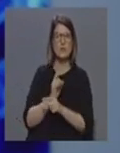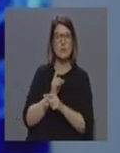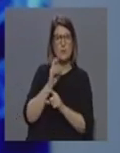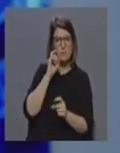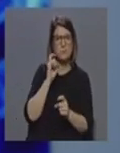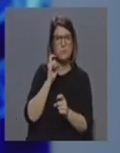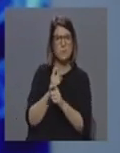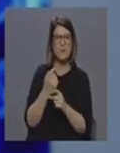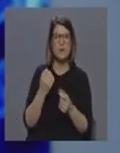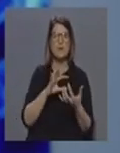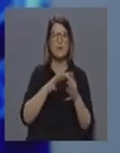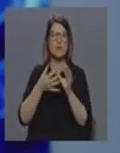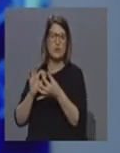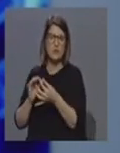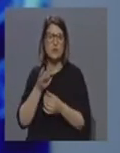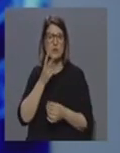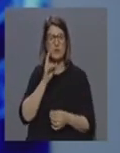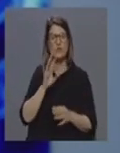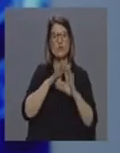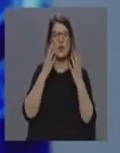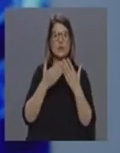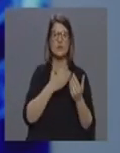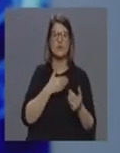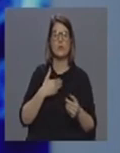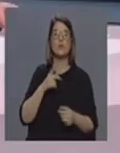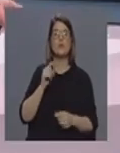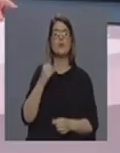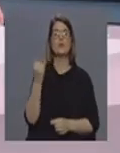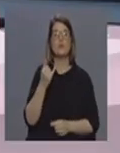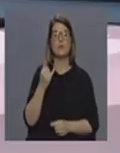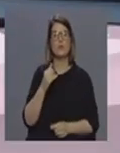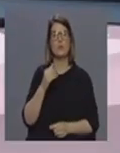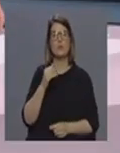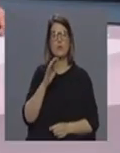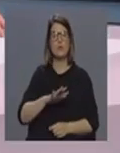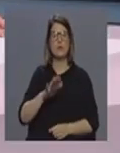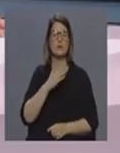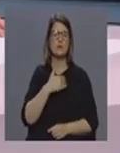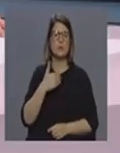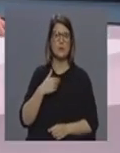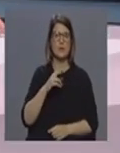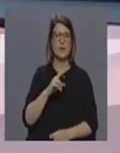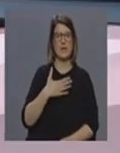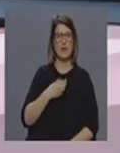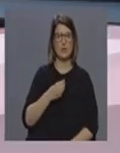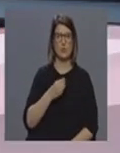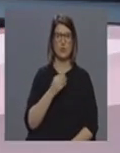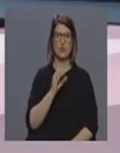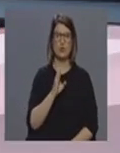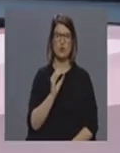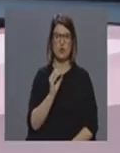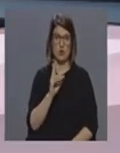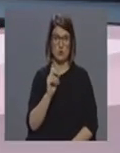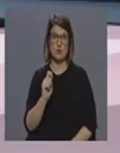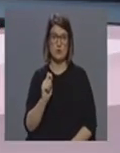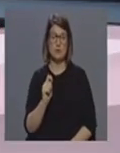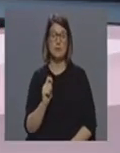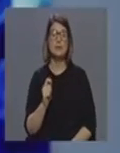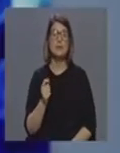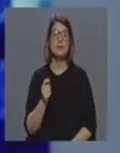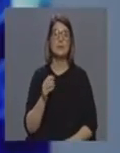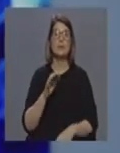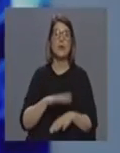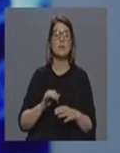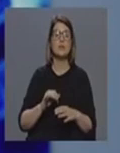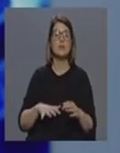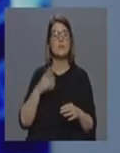articulação com Direção-Geral da Saúde e com o Instituto Nacional de Saúde, o Dr. Ricardo Jorge, também na, digamos, na elaboração de